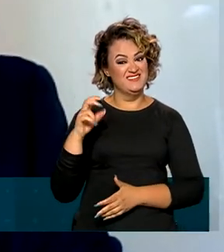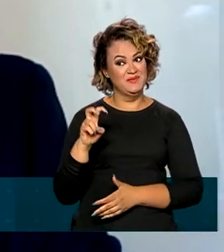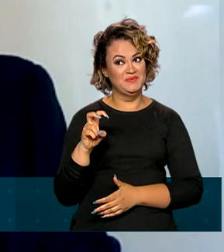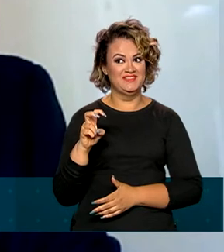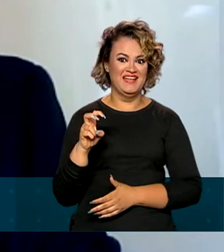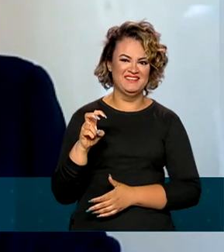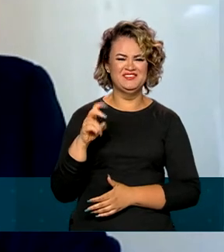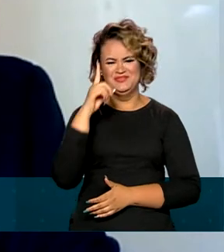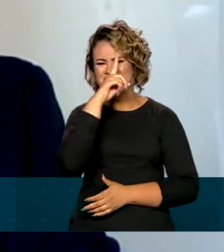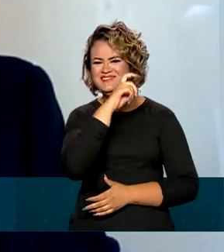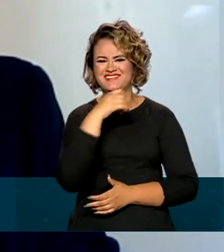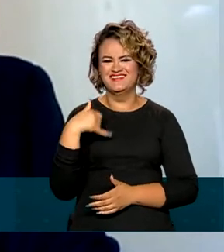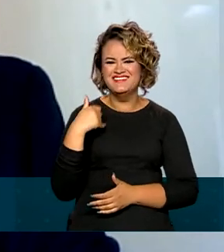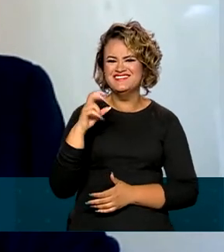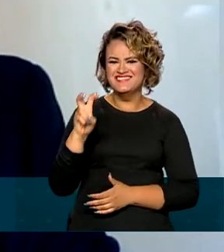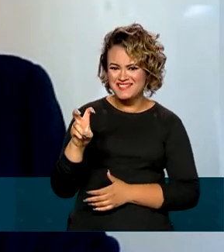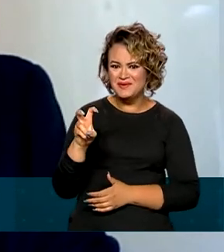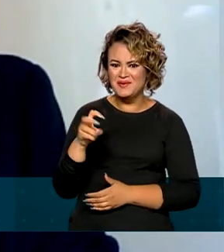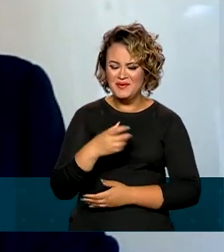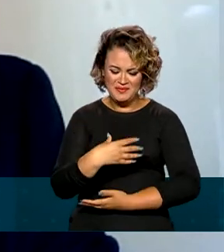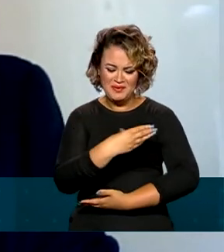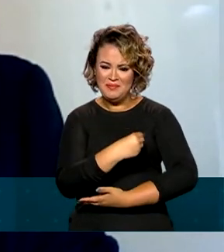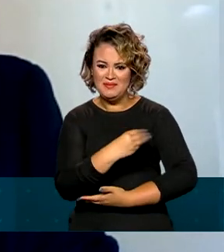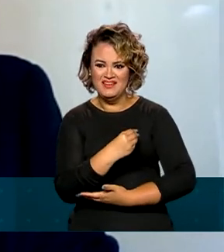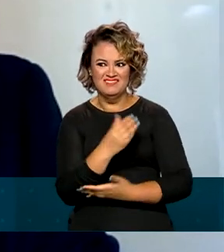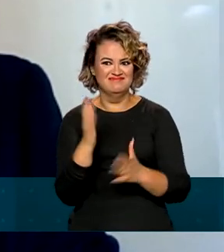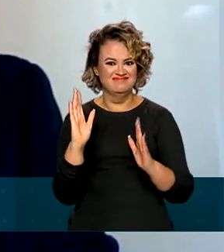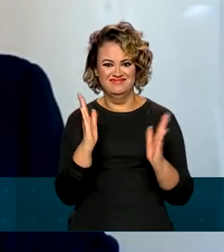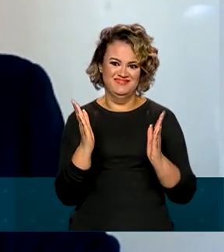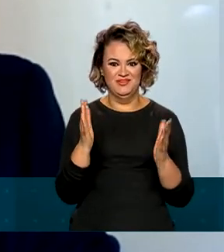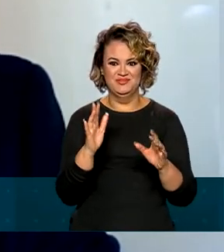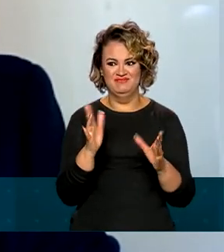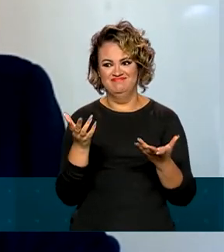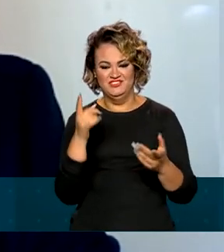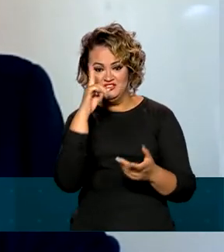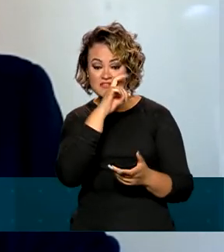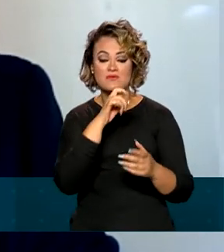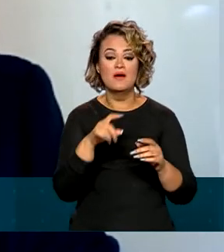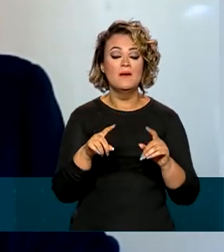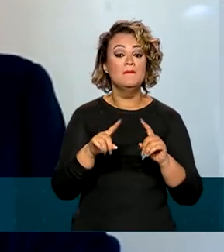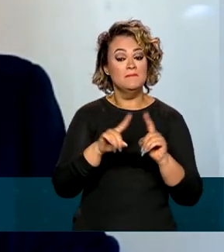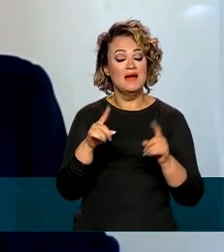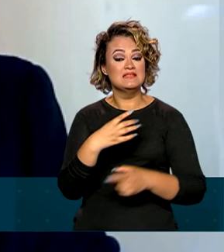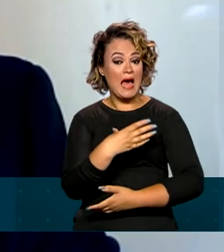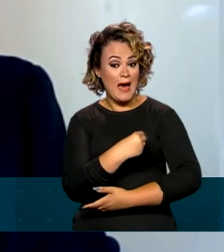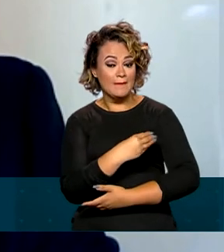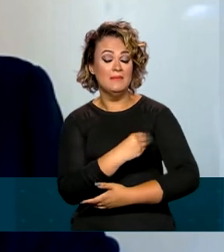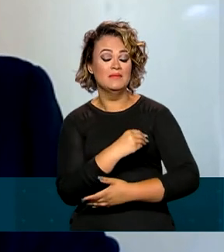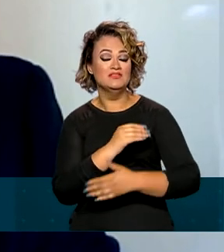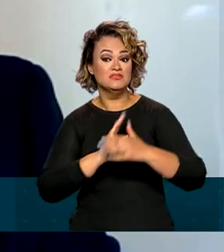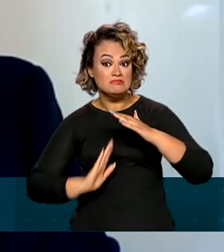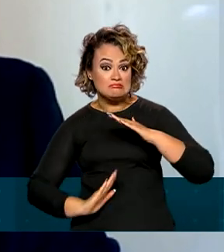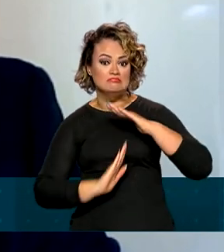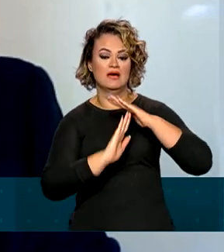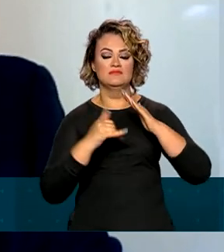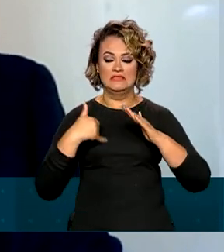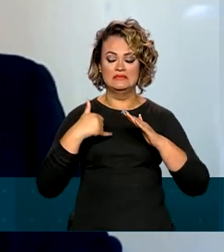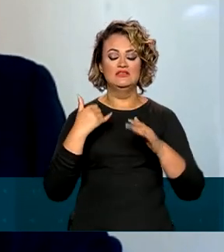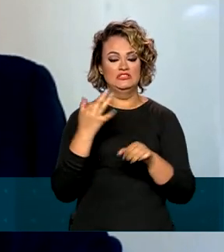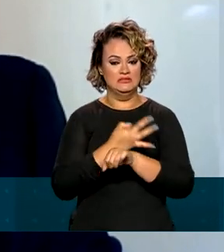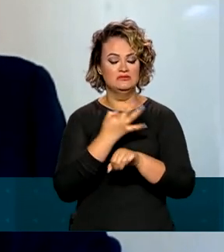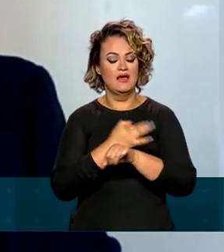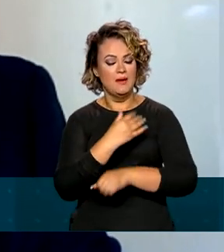Sim, é difícil, às vezes, você falar em 5 anos na sociedade moderna. Mas, pelo menos, amamente o máximo que você puser. E,